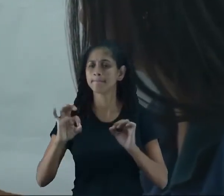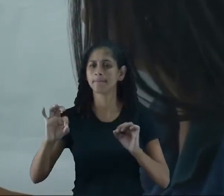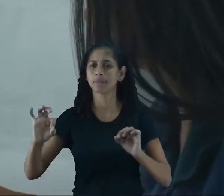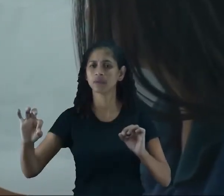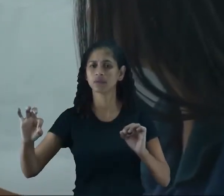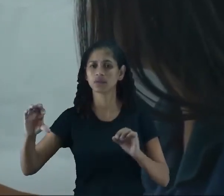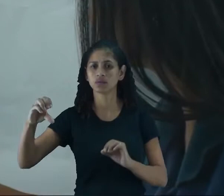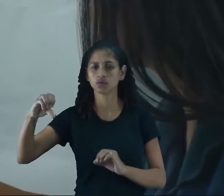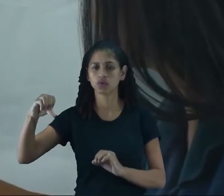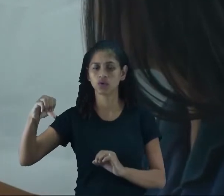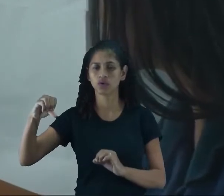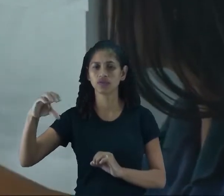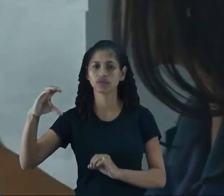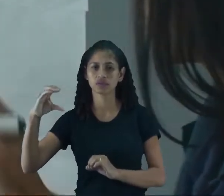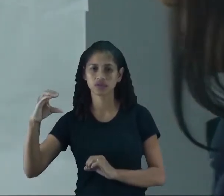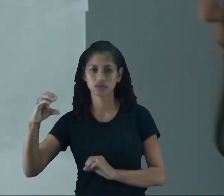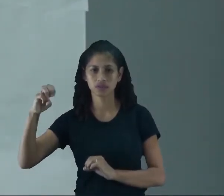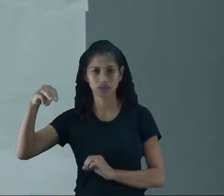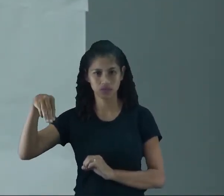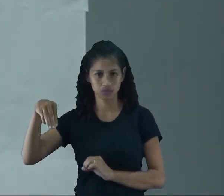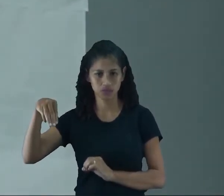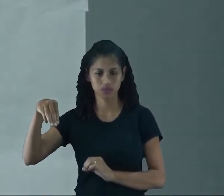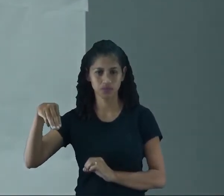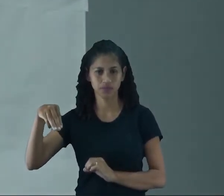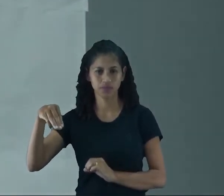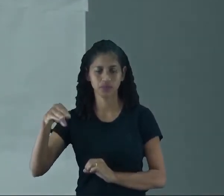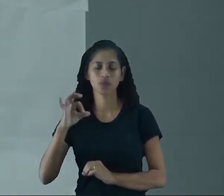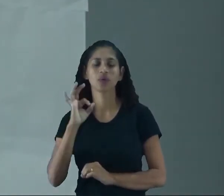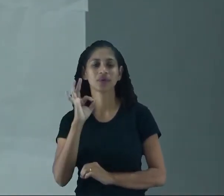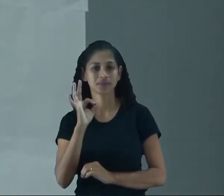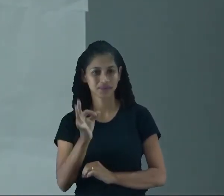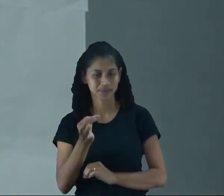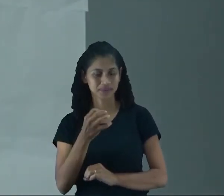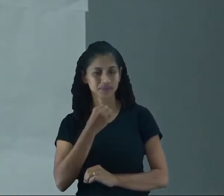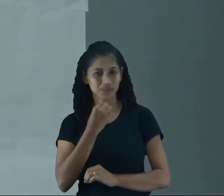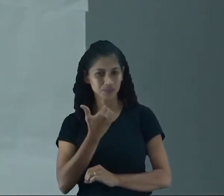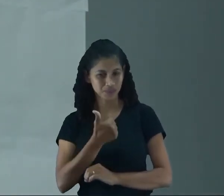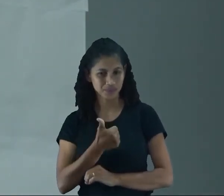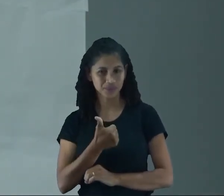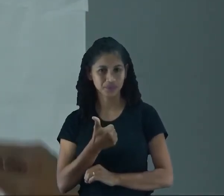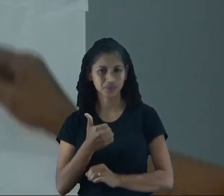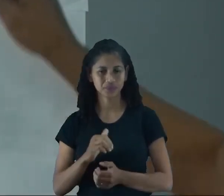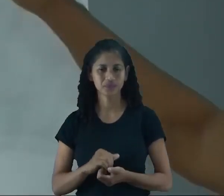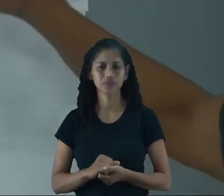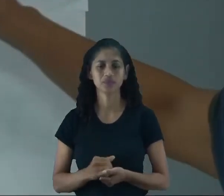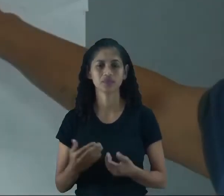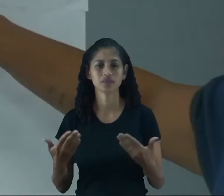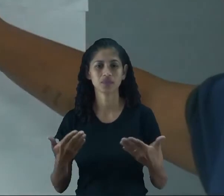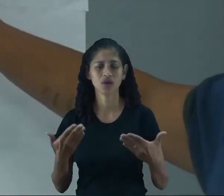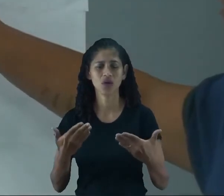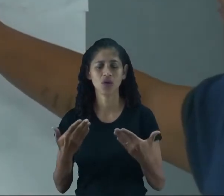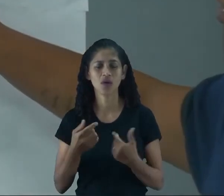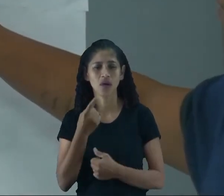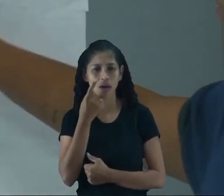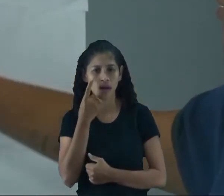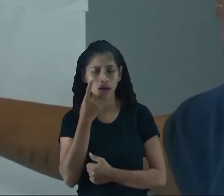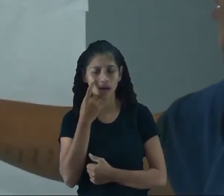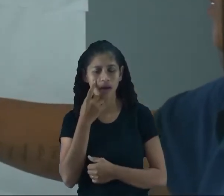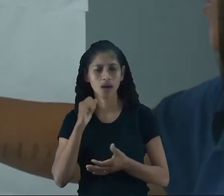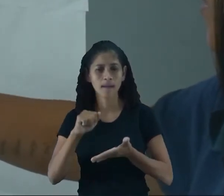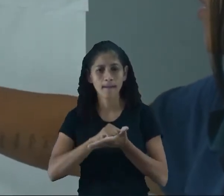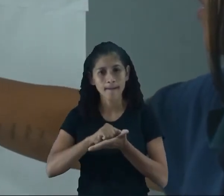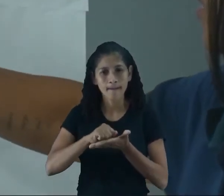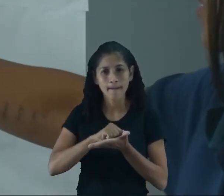centímetros. Muito bem! E agora vamos ver quanto que a borracha está